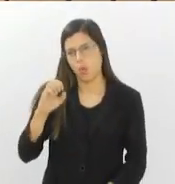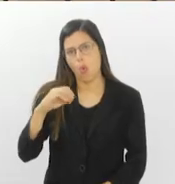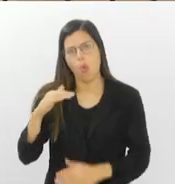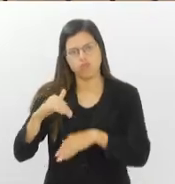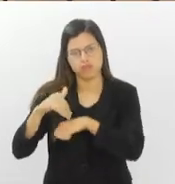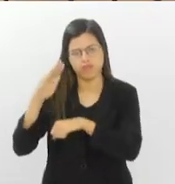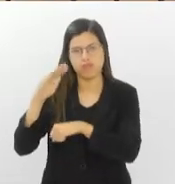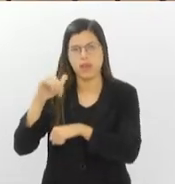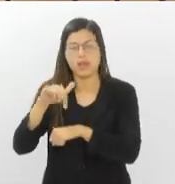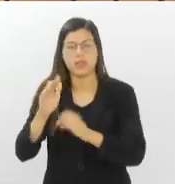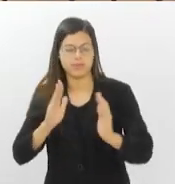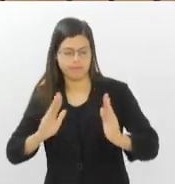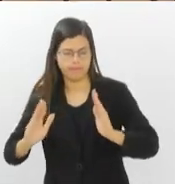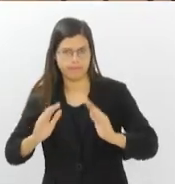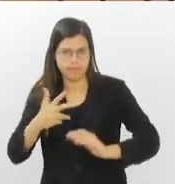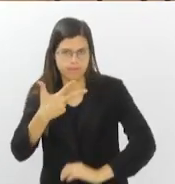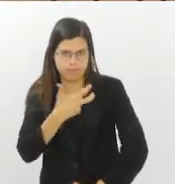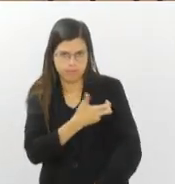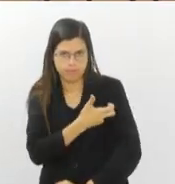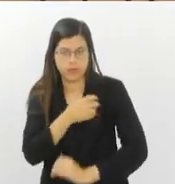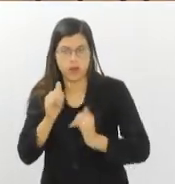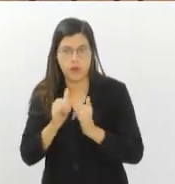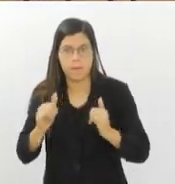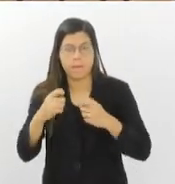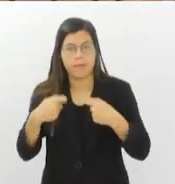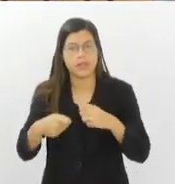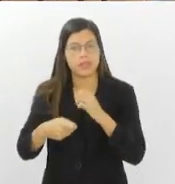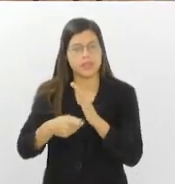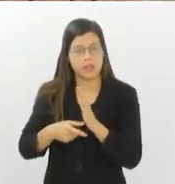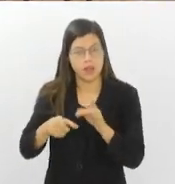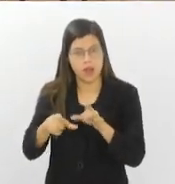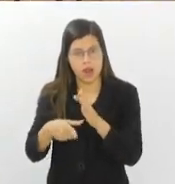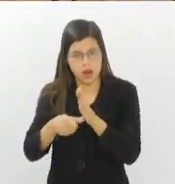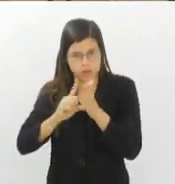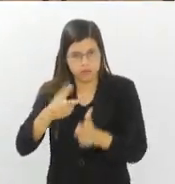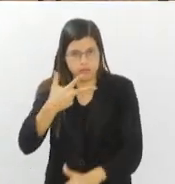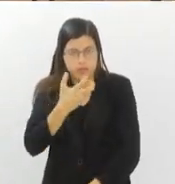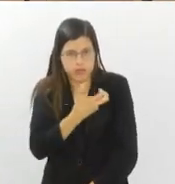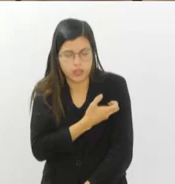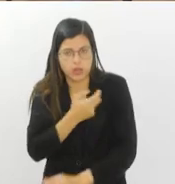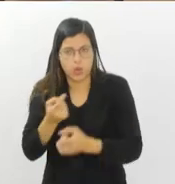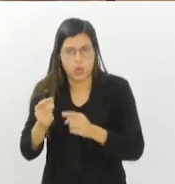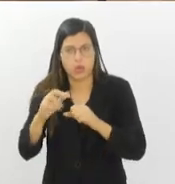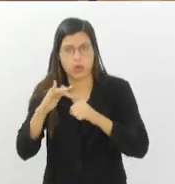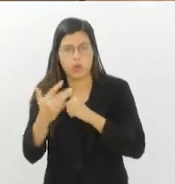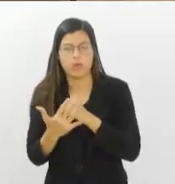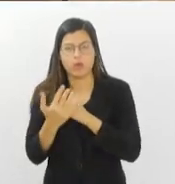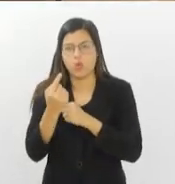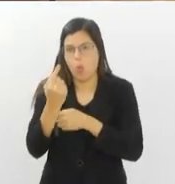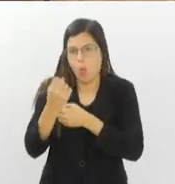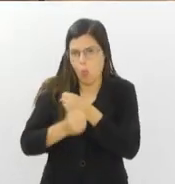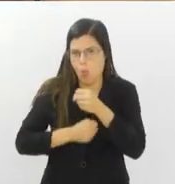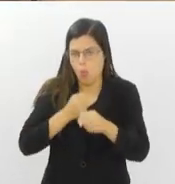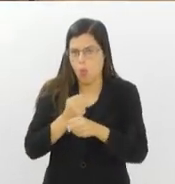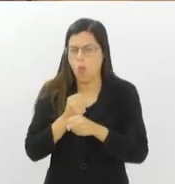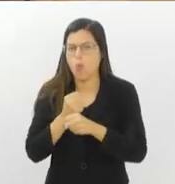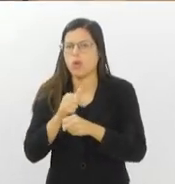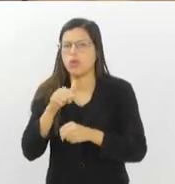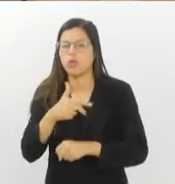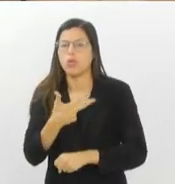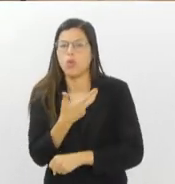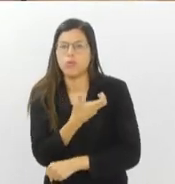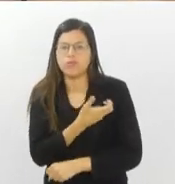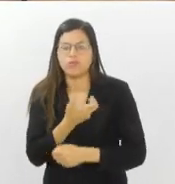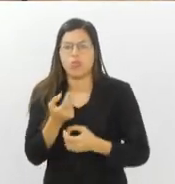Nesta nova fase da campanha, é preciso ter tomado a dose anterior da vacina contra a Covid há pelo menos um ano. O imunizante previne contra